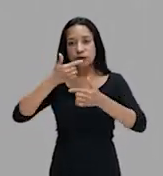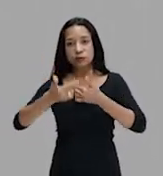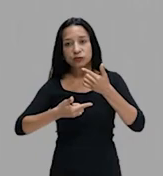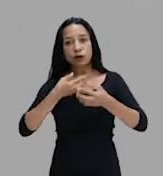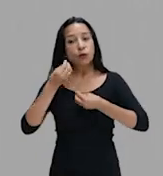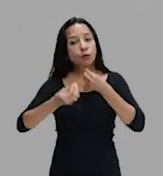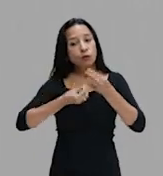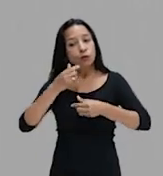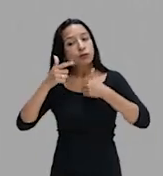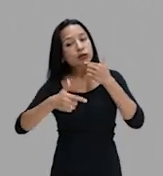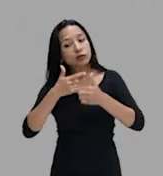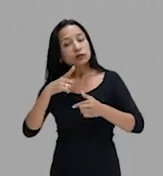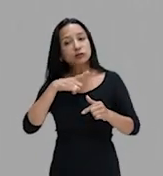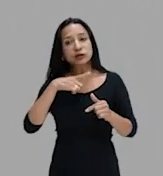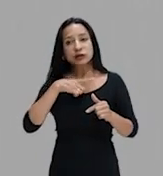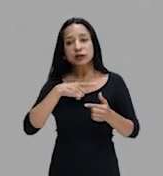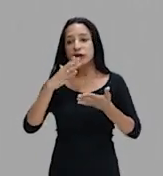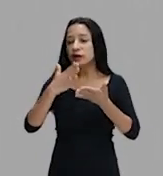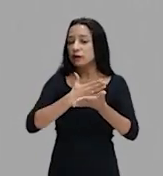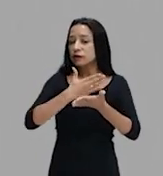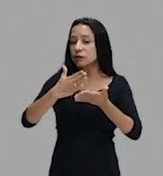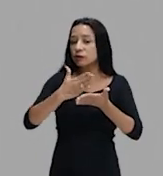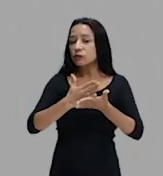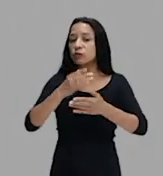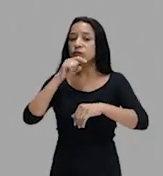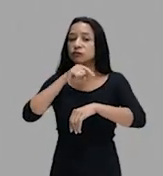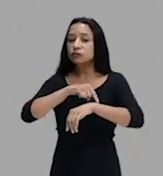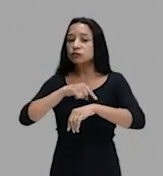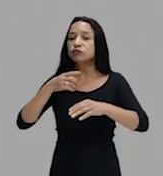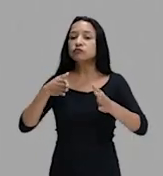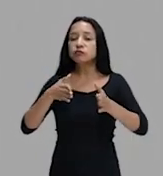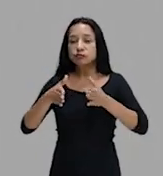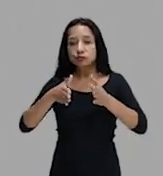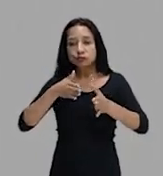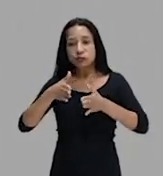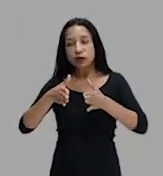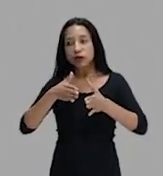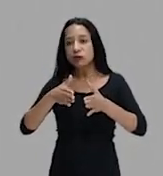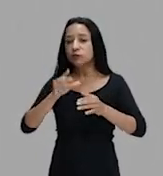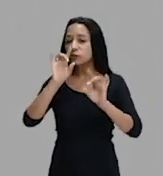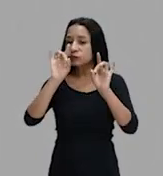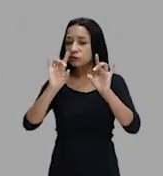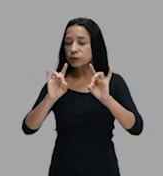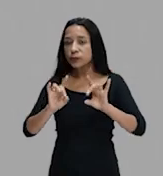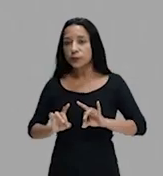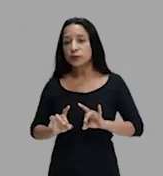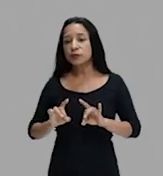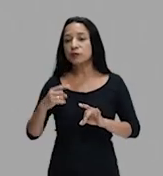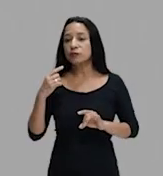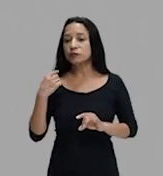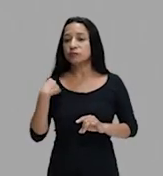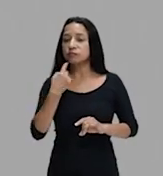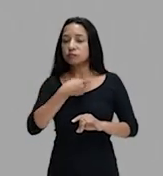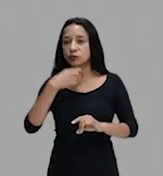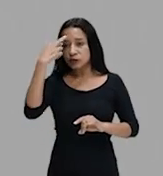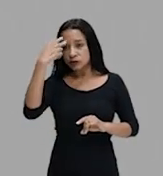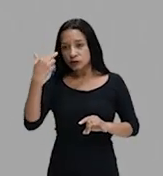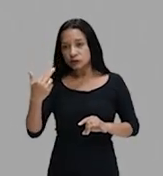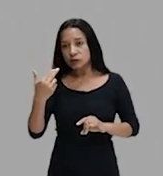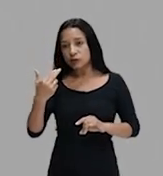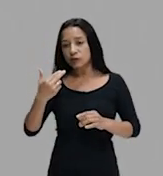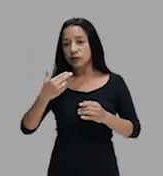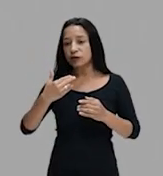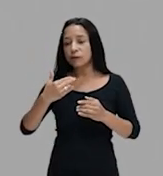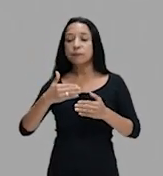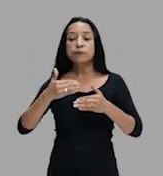vai se dar em determinados momentos distintos, determinados momentos específicos da nossa história, desde